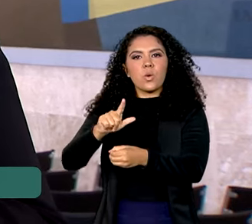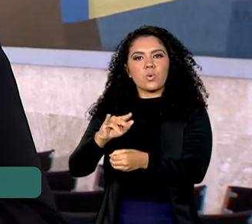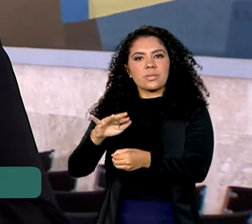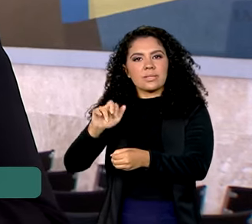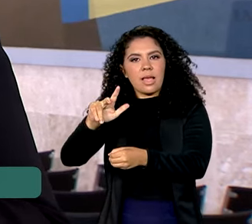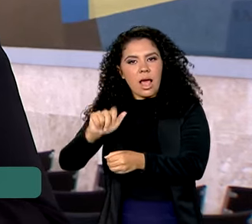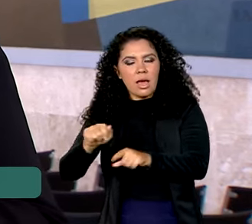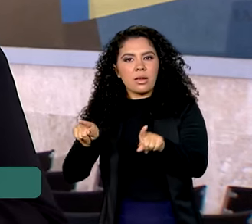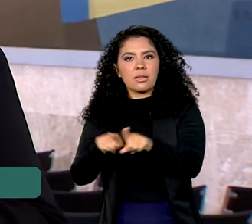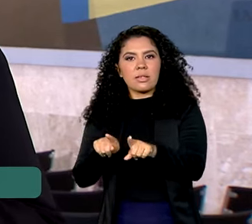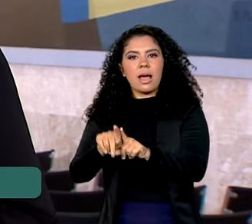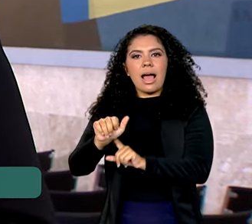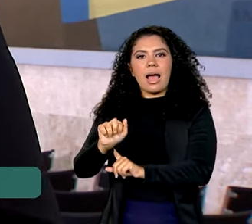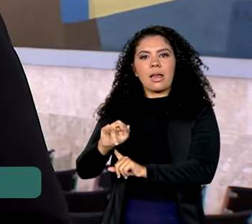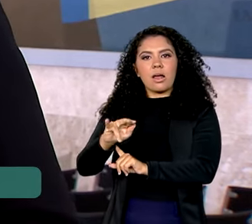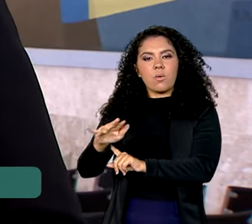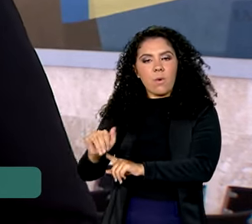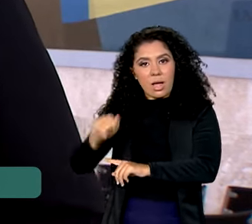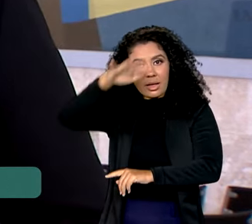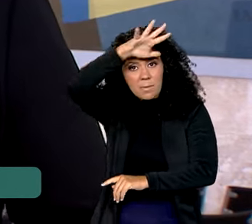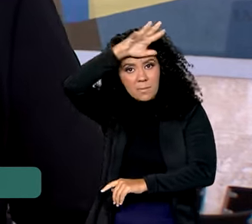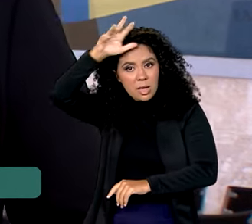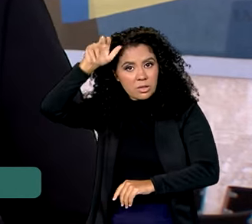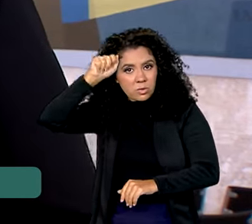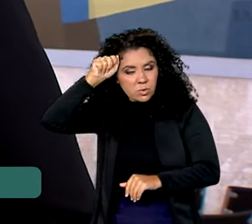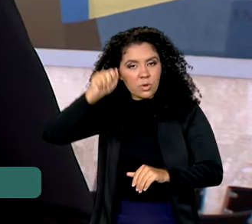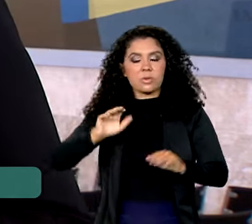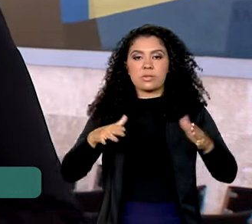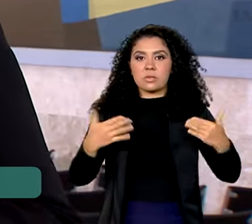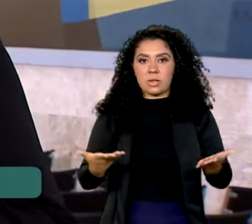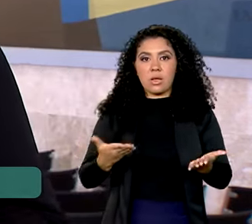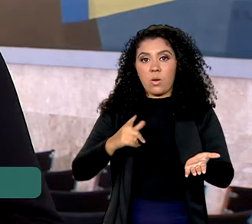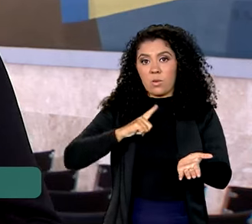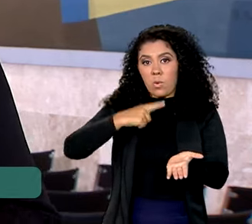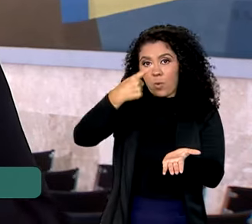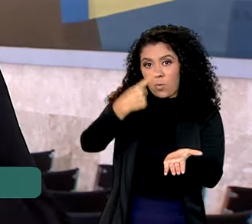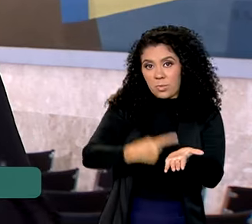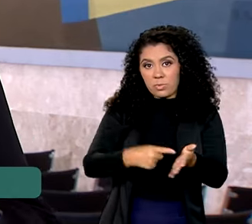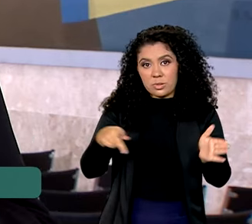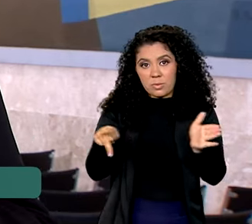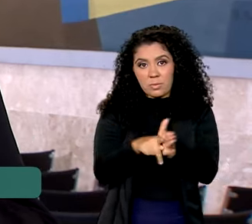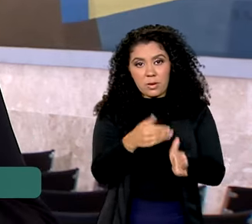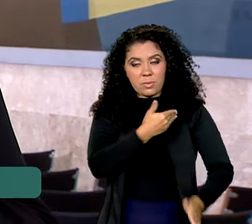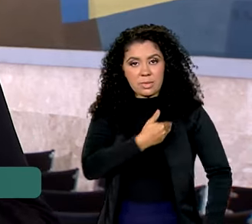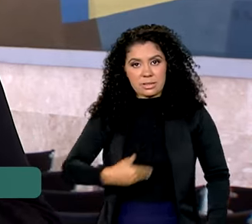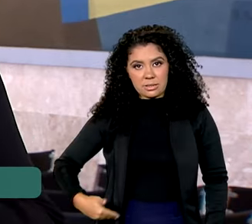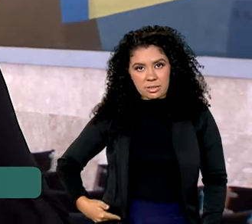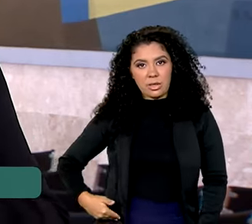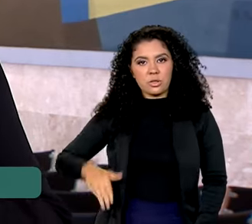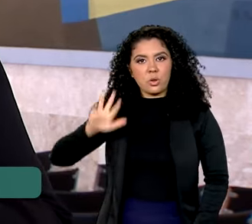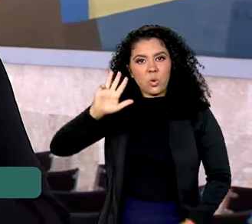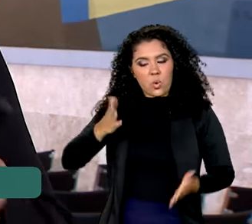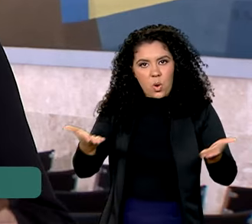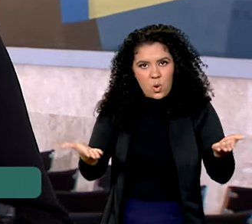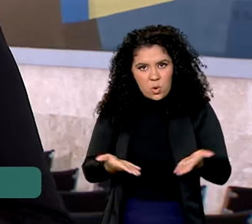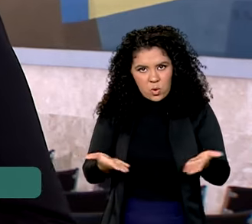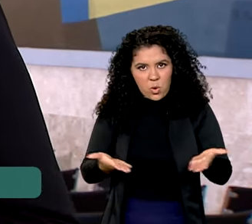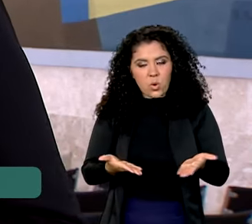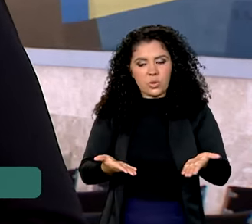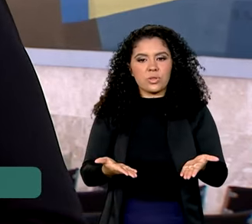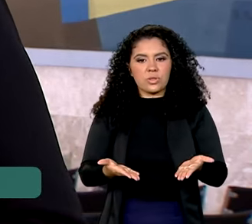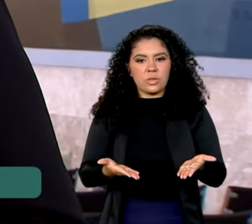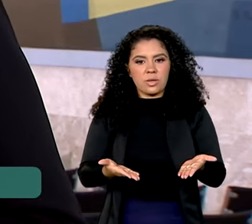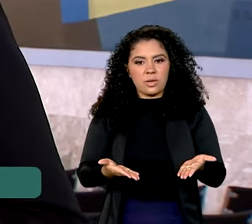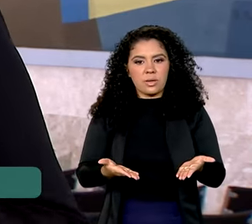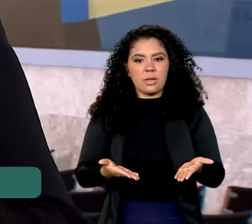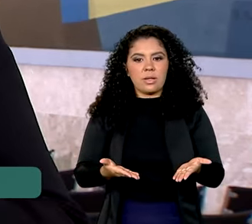do Araguaia, no Mato Grosso. E olha, hoje a agenda do presidente Lula, antes, hoje, durante essa agenda aqui